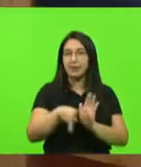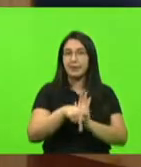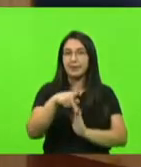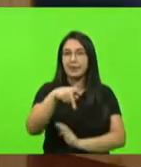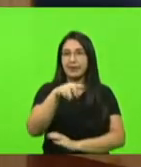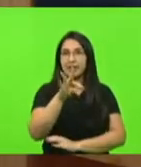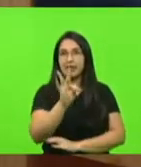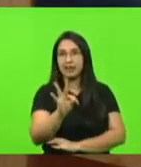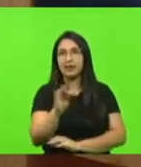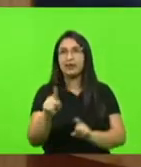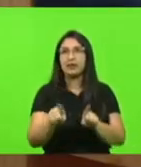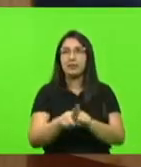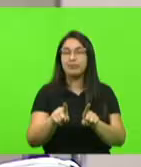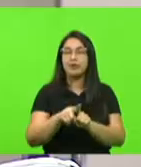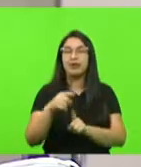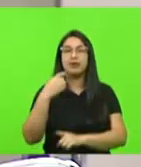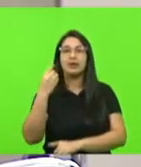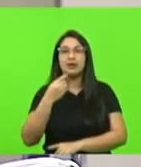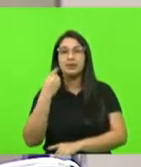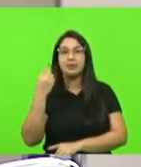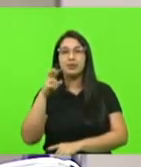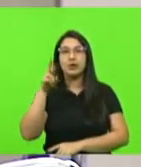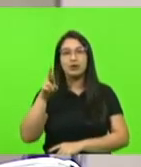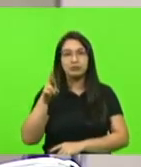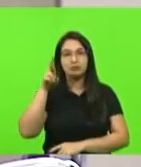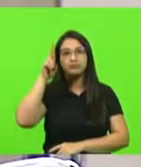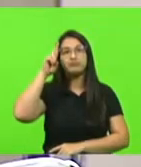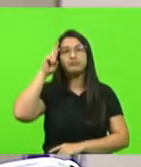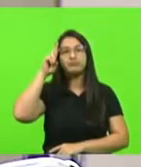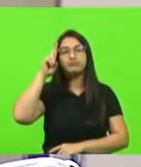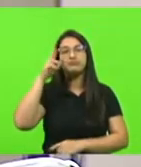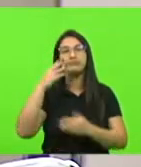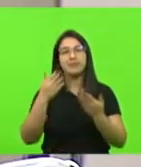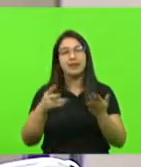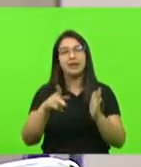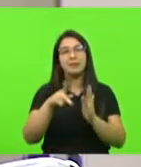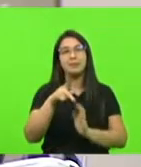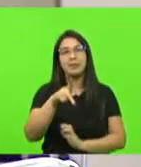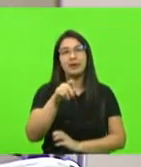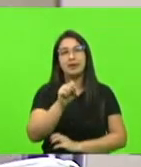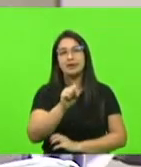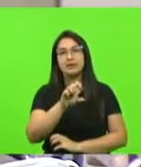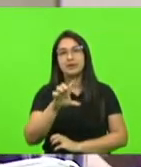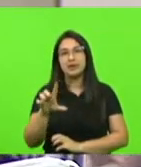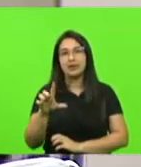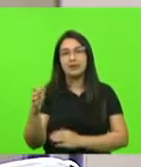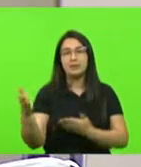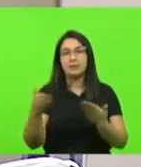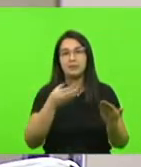e também deputado Floriano, do PSL. Sejam bem-vindos.